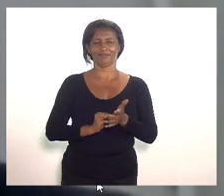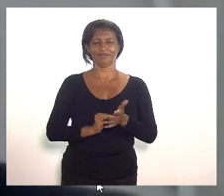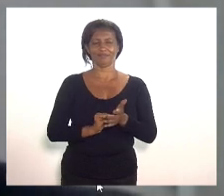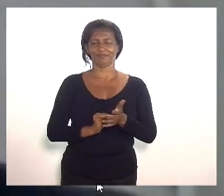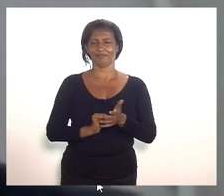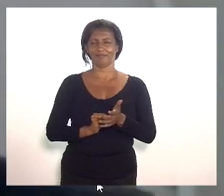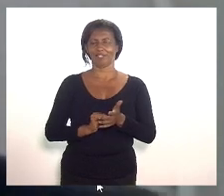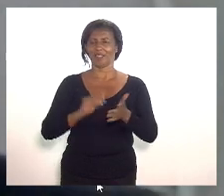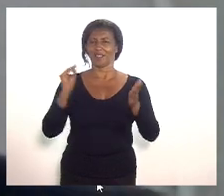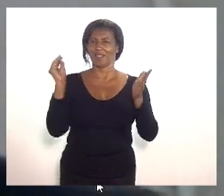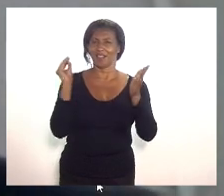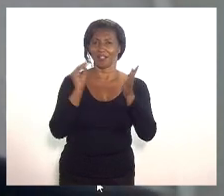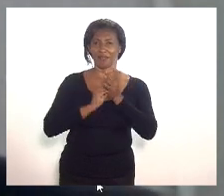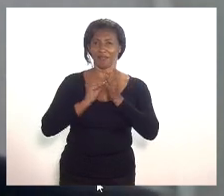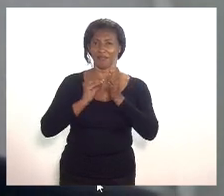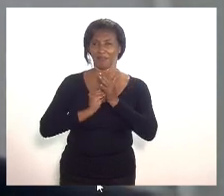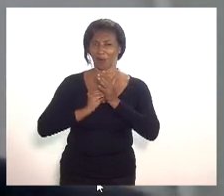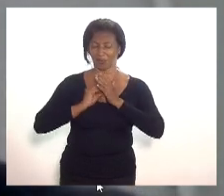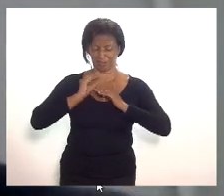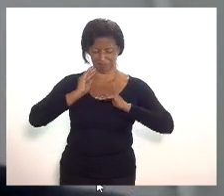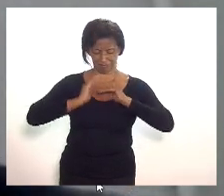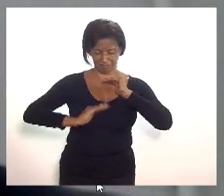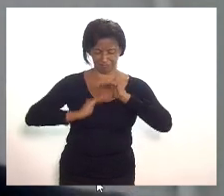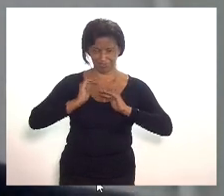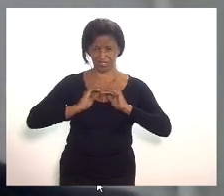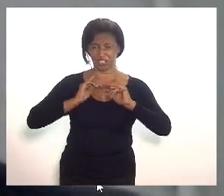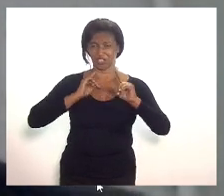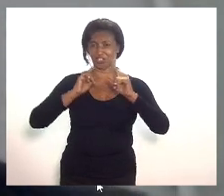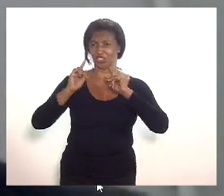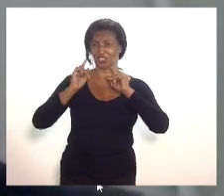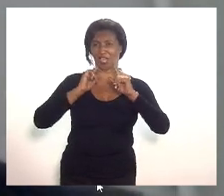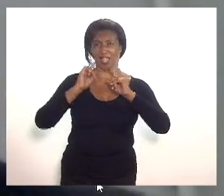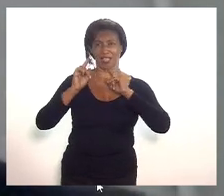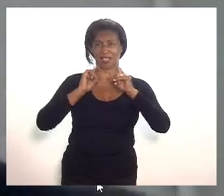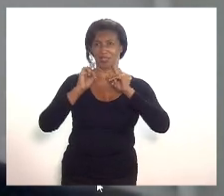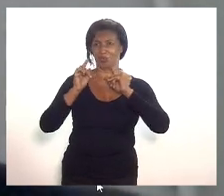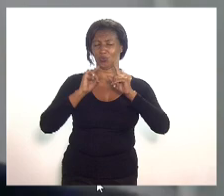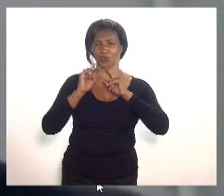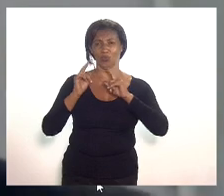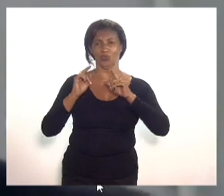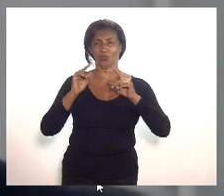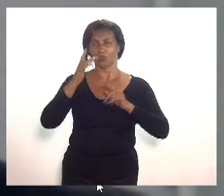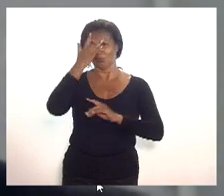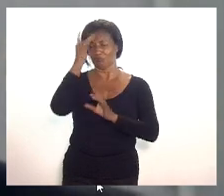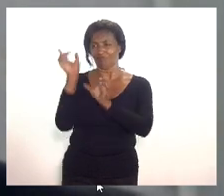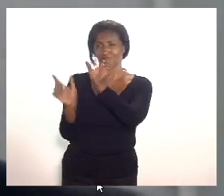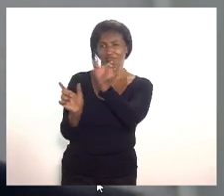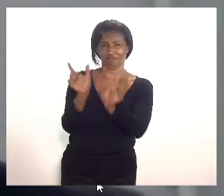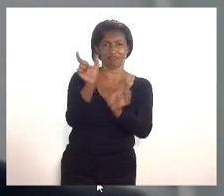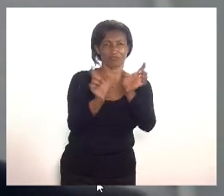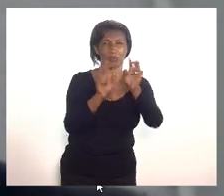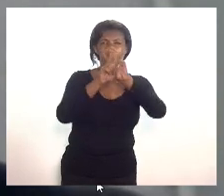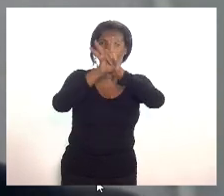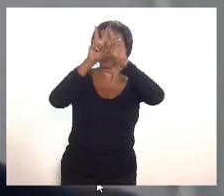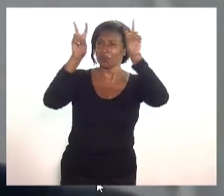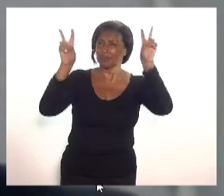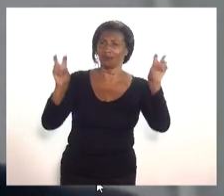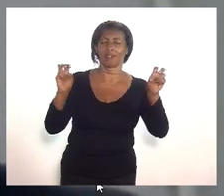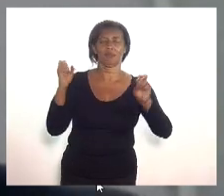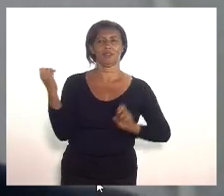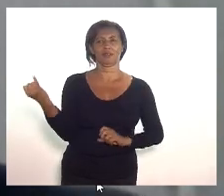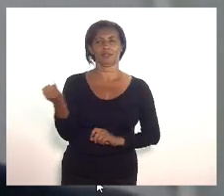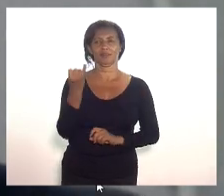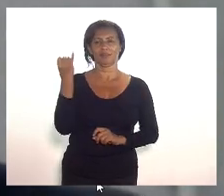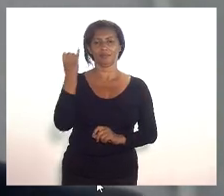a falta de capacidade de diálogo que o atual prefeito tem em lidar com um tema tão importante